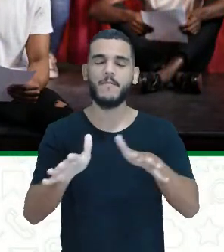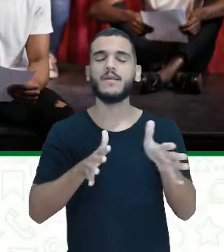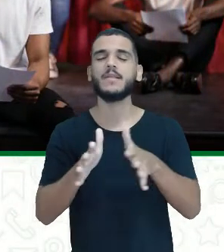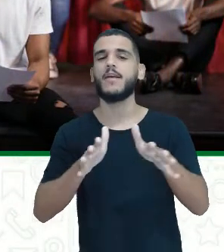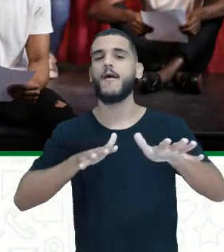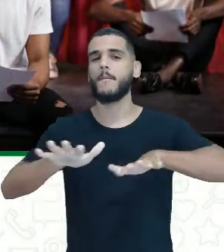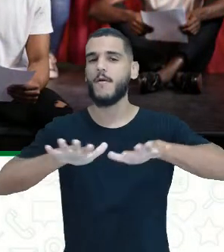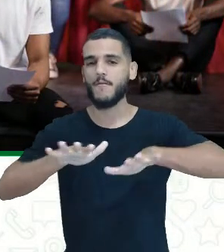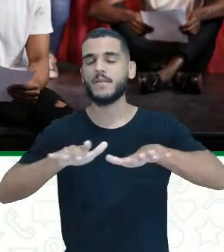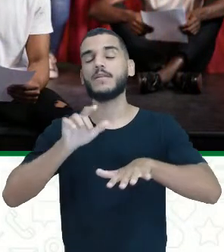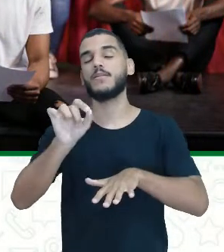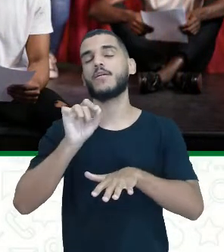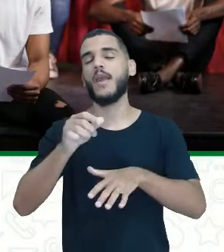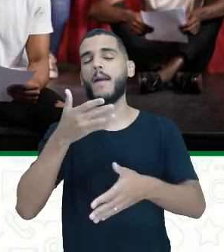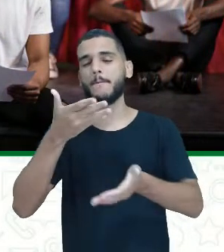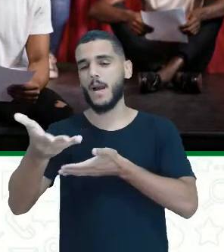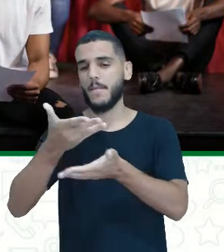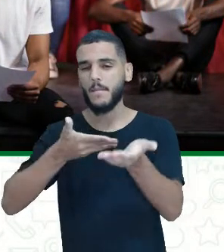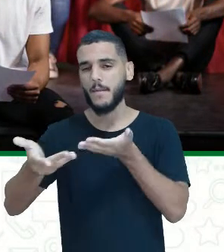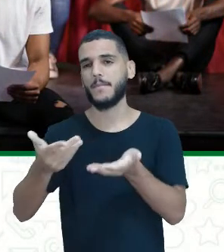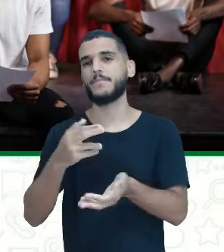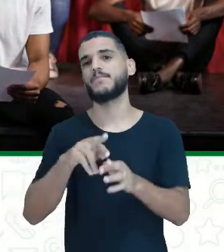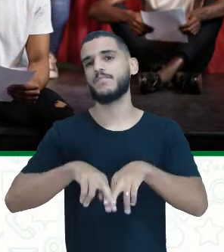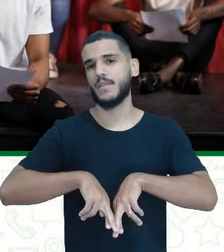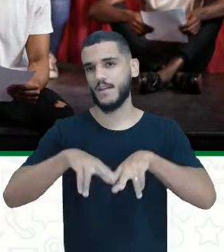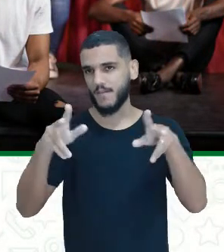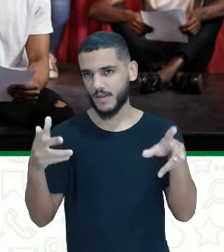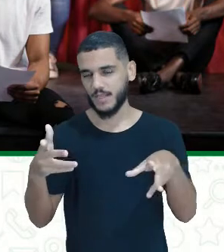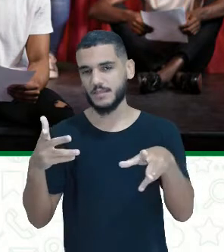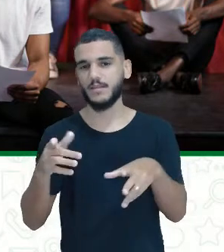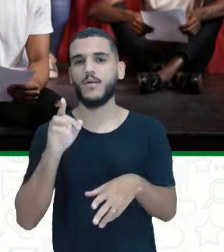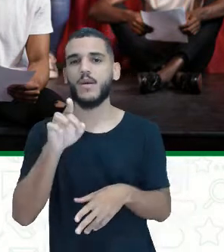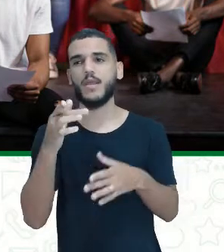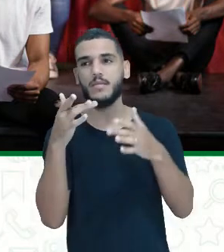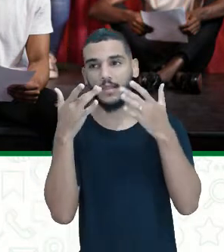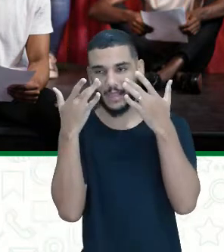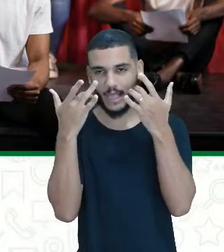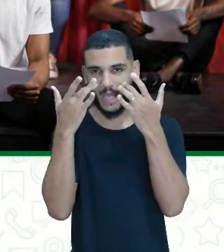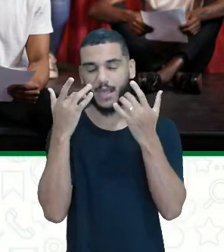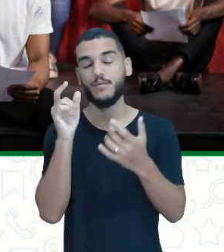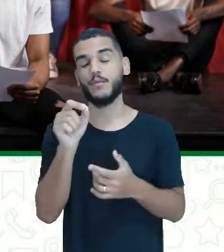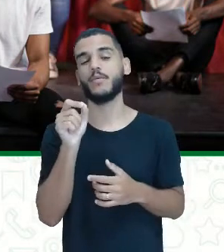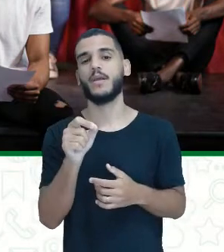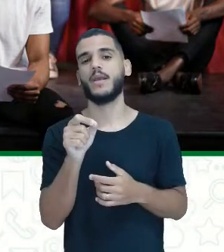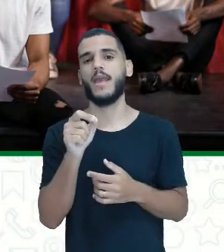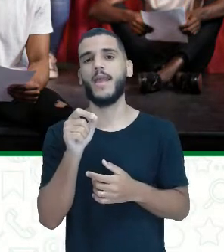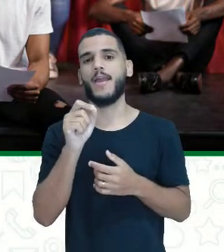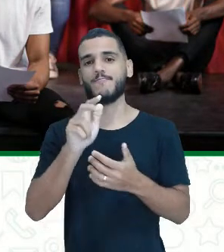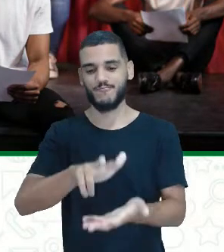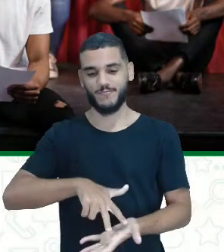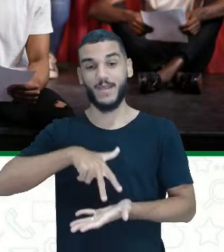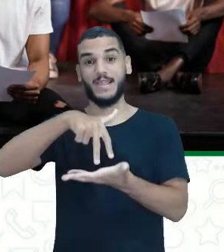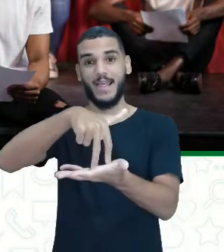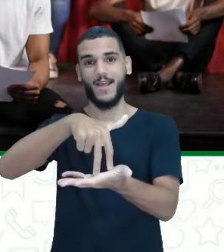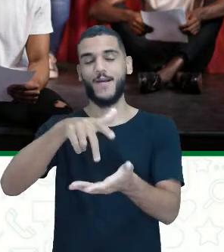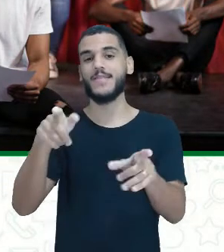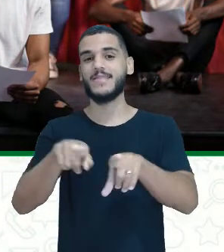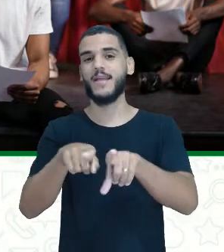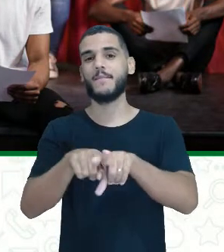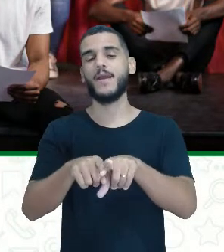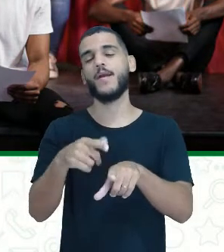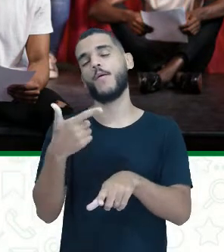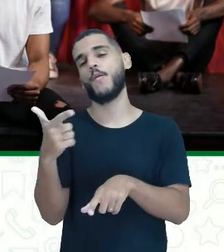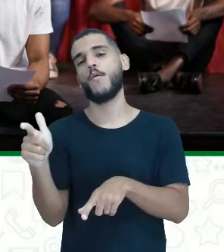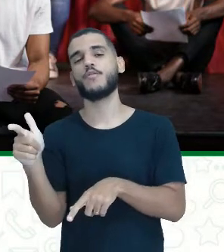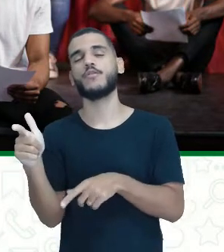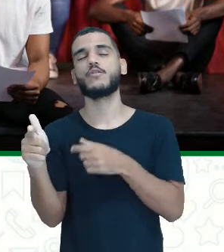As diferenças entre o teatro espetáculo e o teatro escolar, de início eu pergunto, é